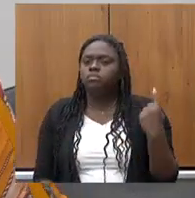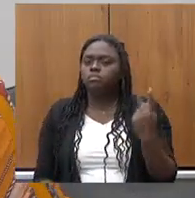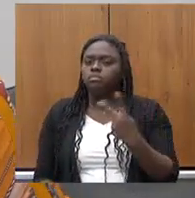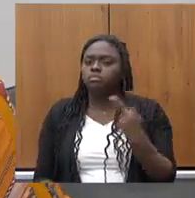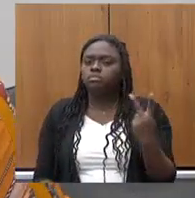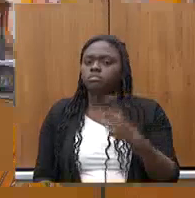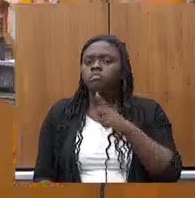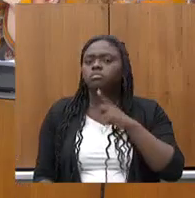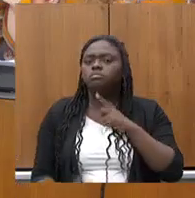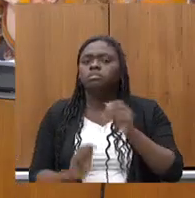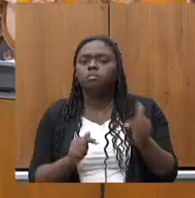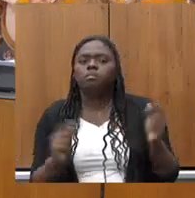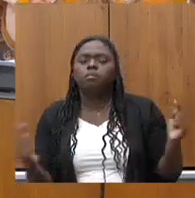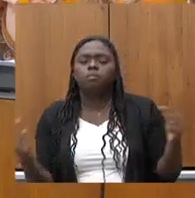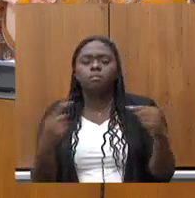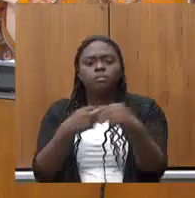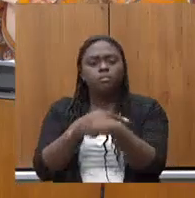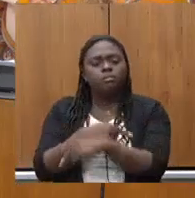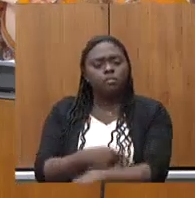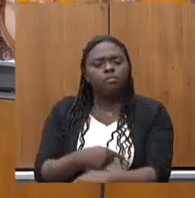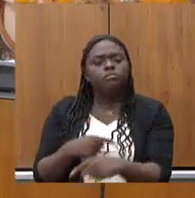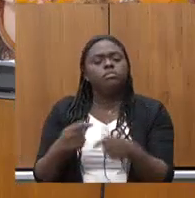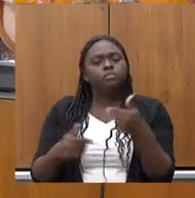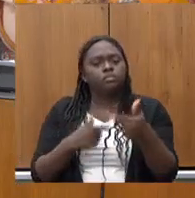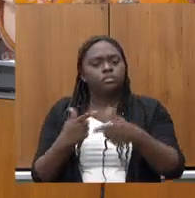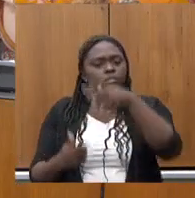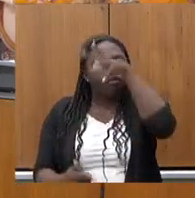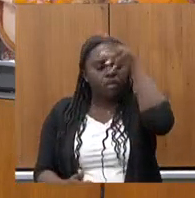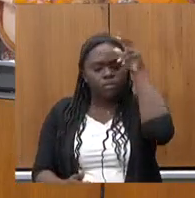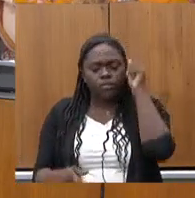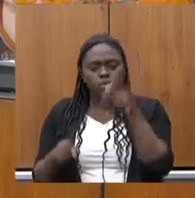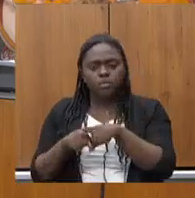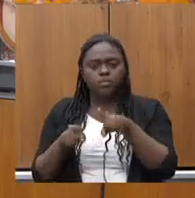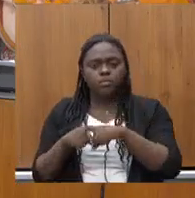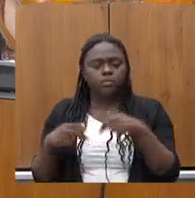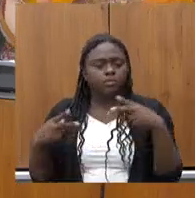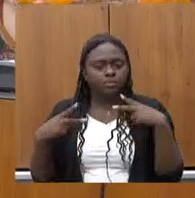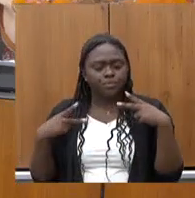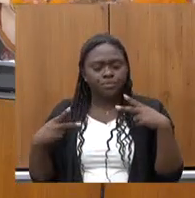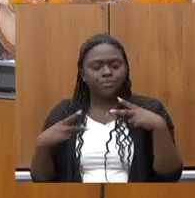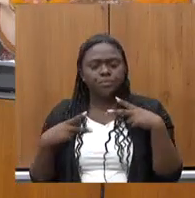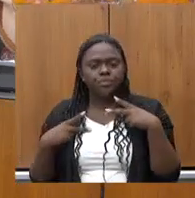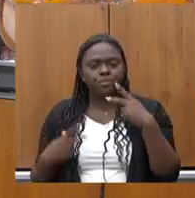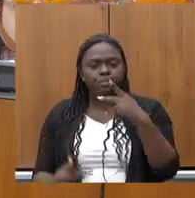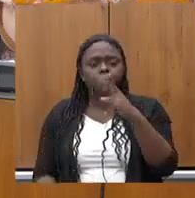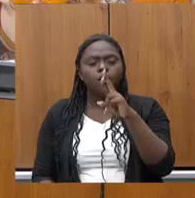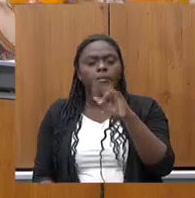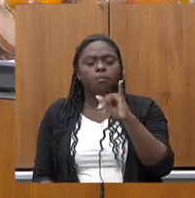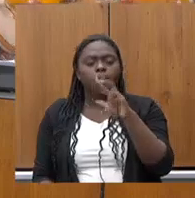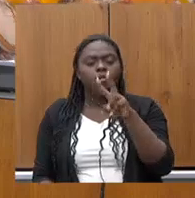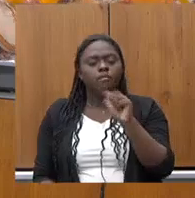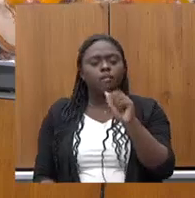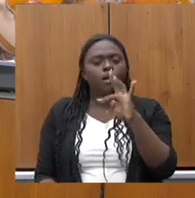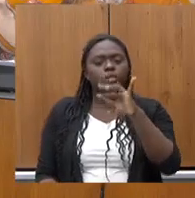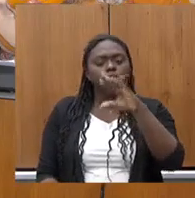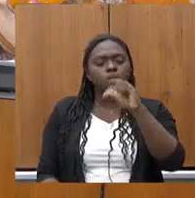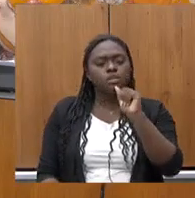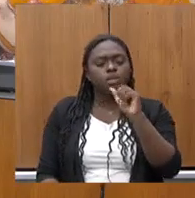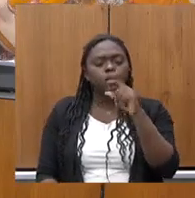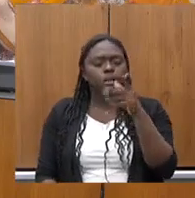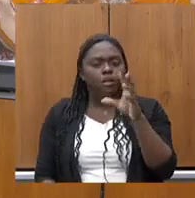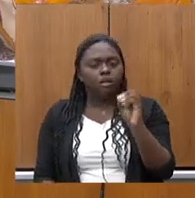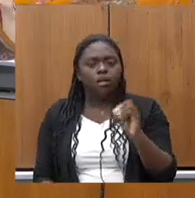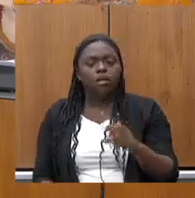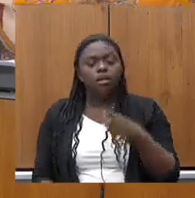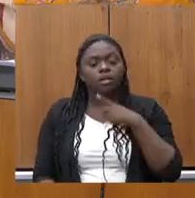antagônicas em relação a serviço público e a privatização e faz parte do jogo democrático exatamente